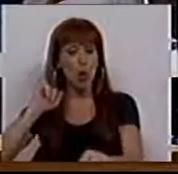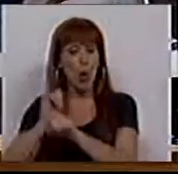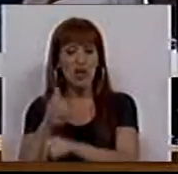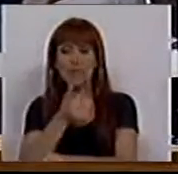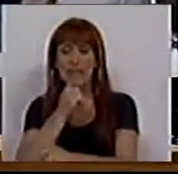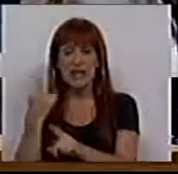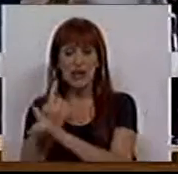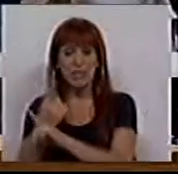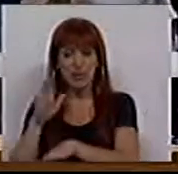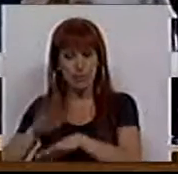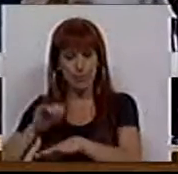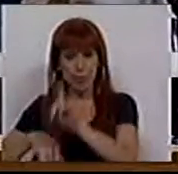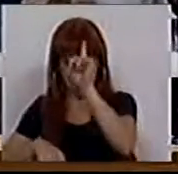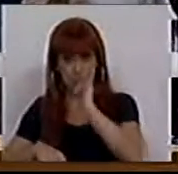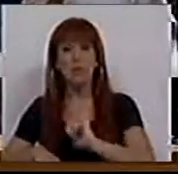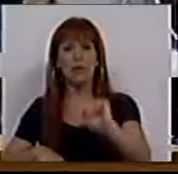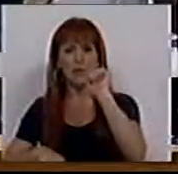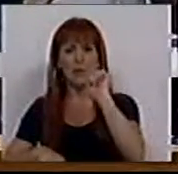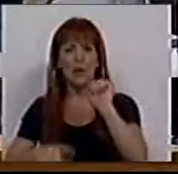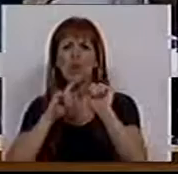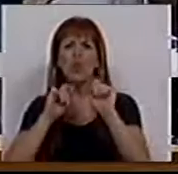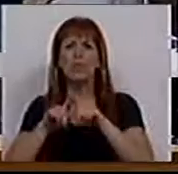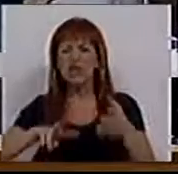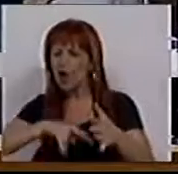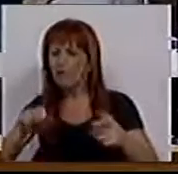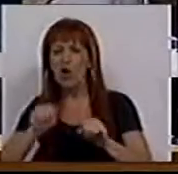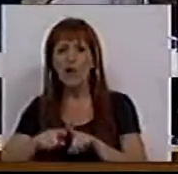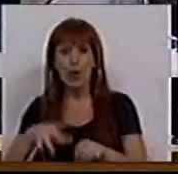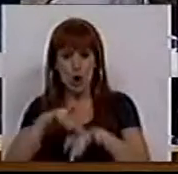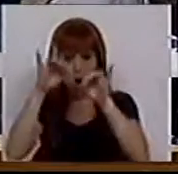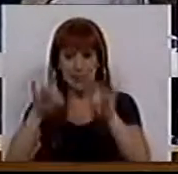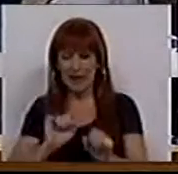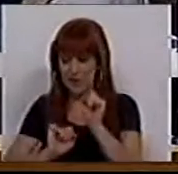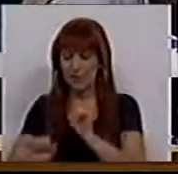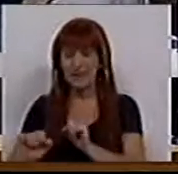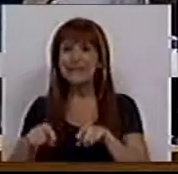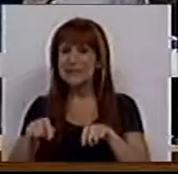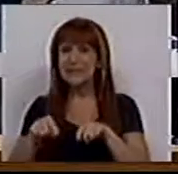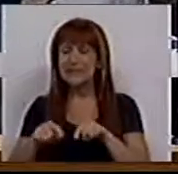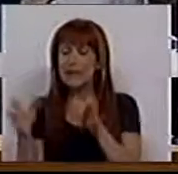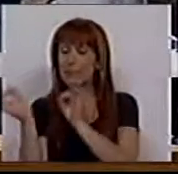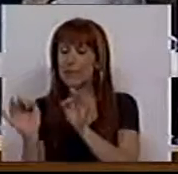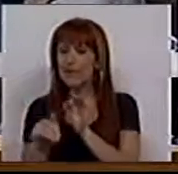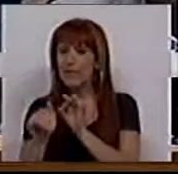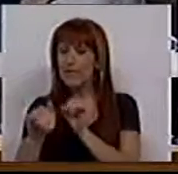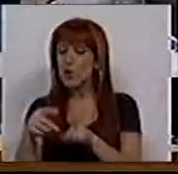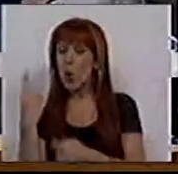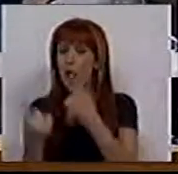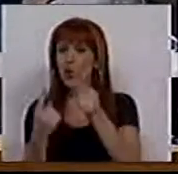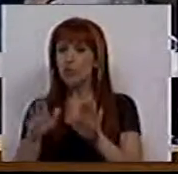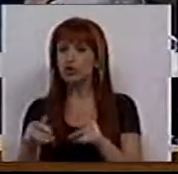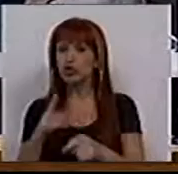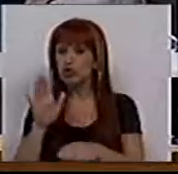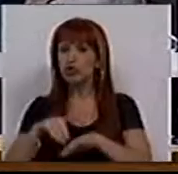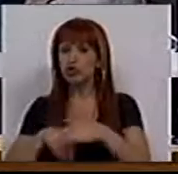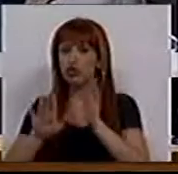outras medidas relativamente à chamada reforma dos hospitais, que estão em preparação, ou algumas das quais já